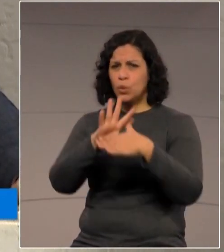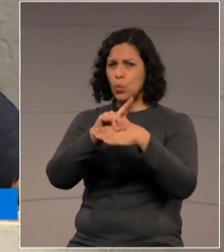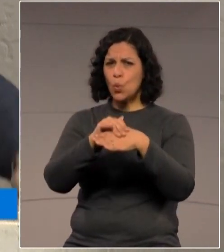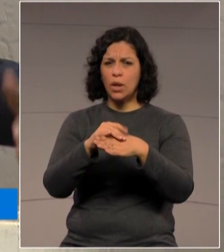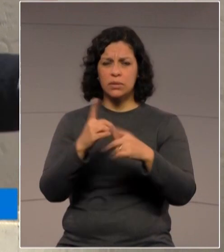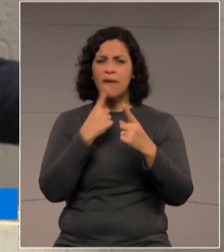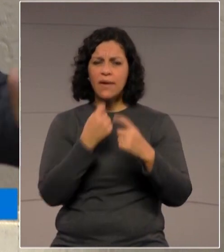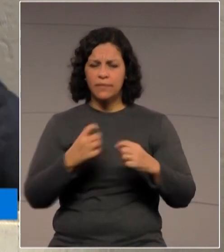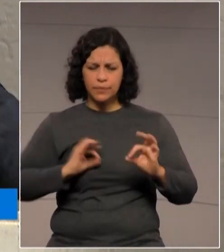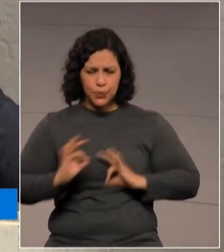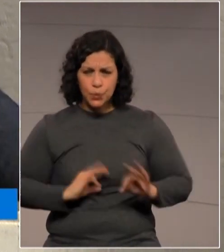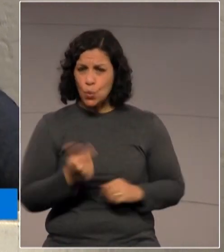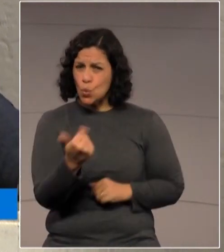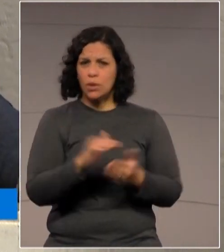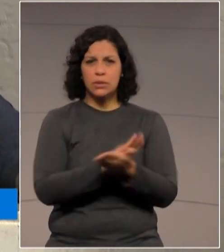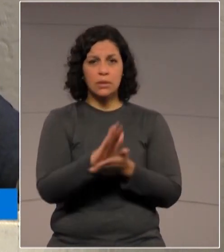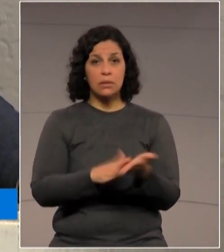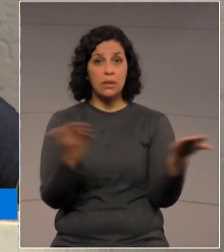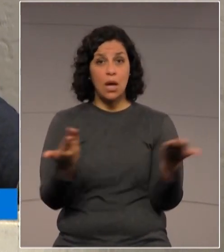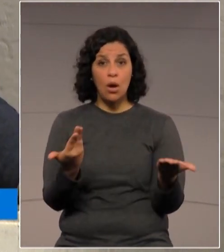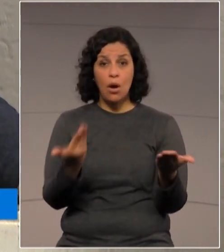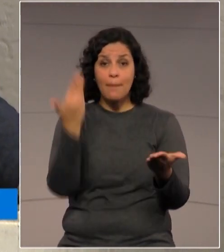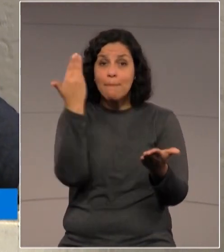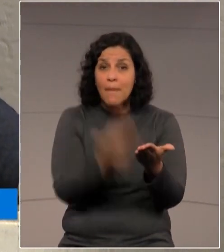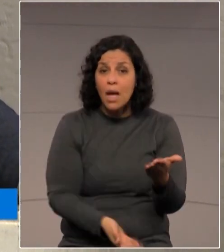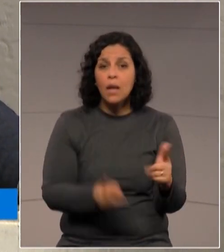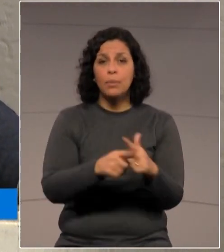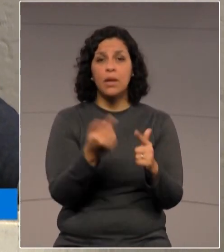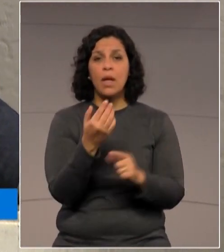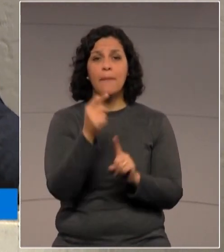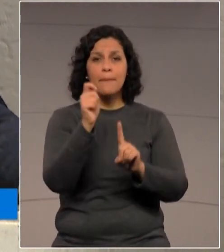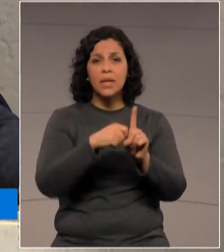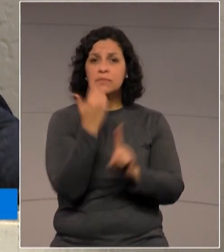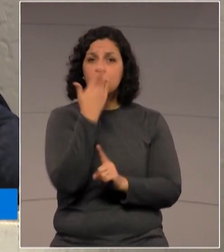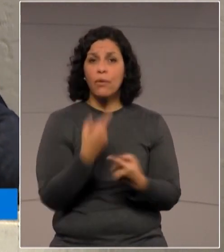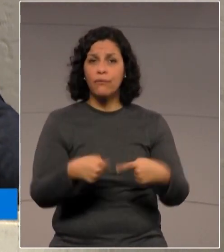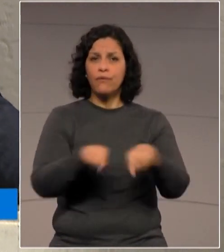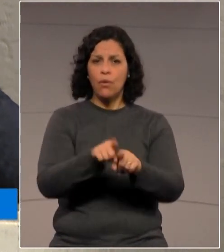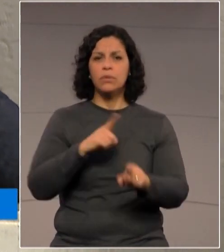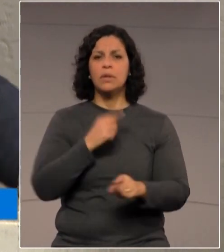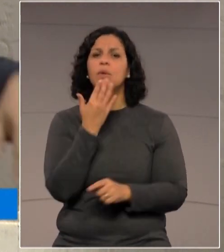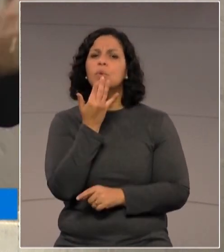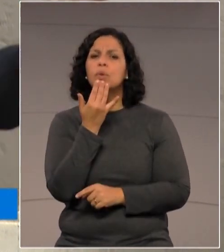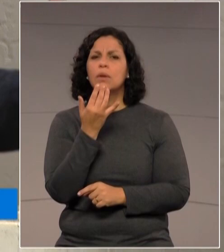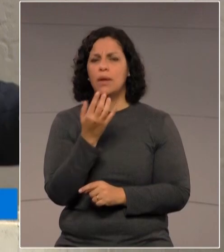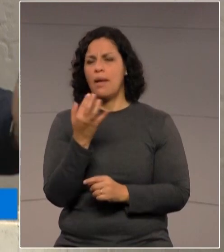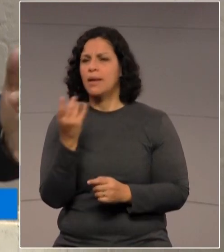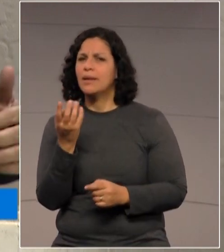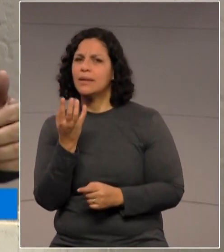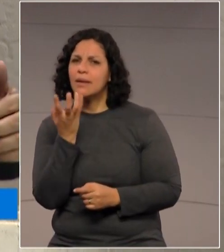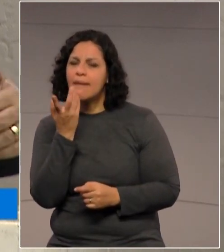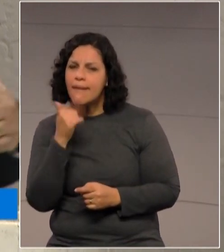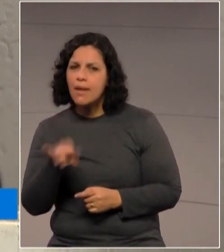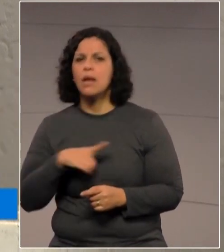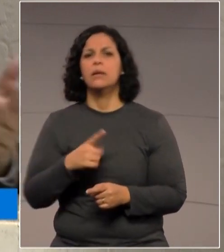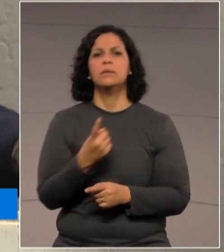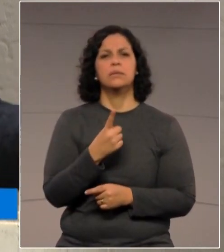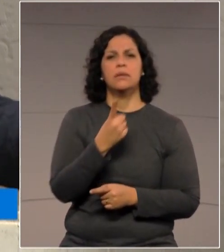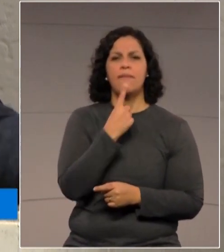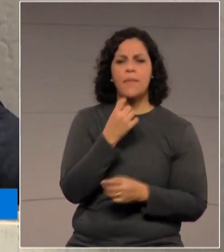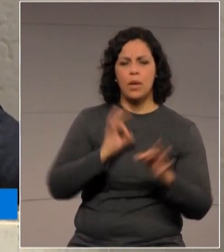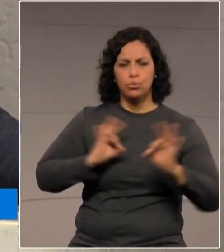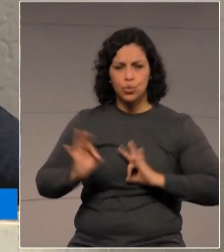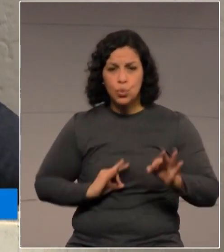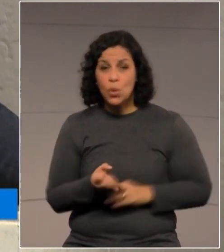e agora perdemos essa titulação em fevereiro desse ano e temos aí mais de 11 casos e no Estado de São Paulo